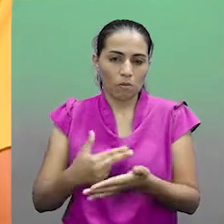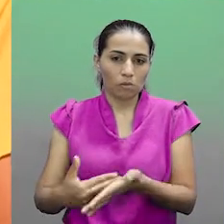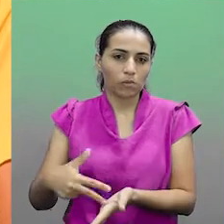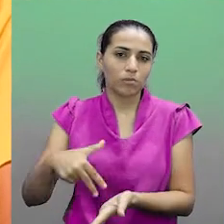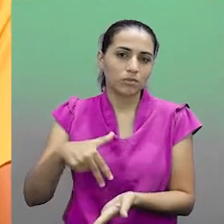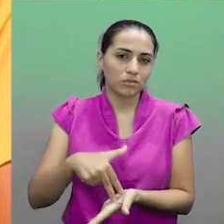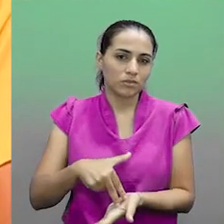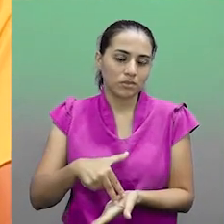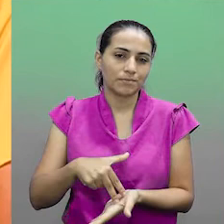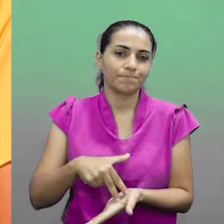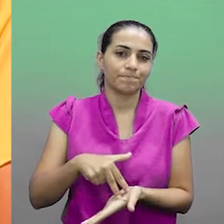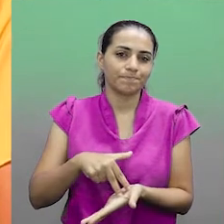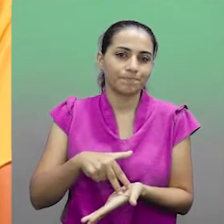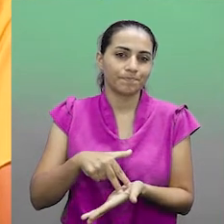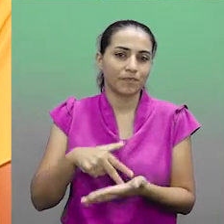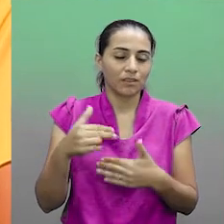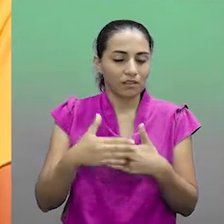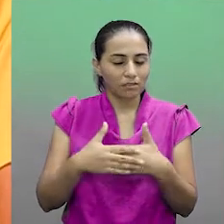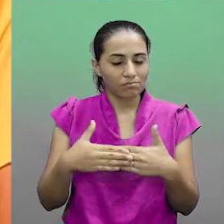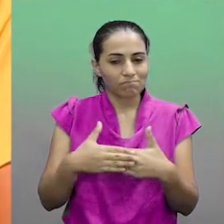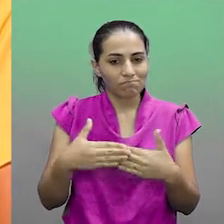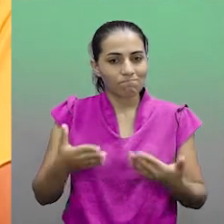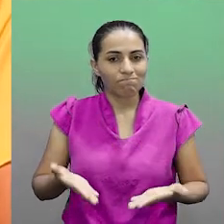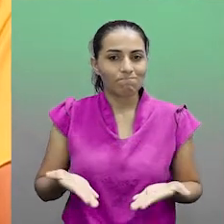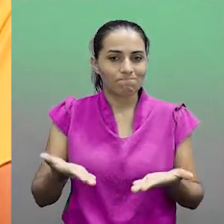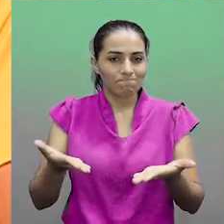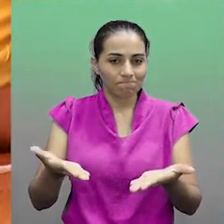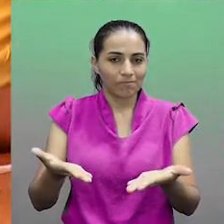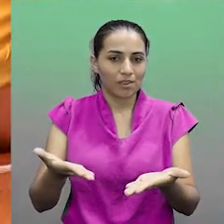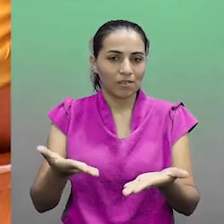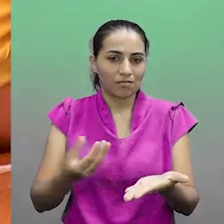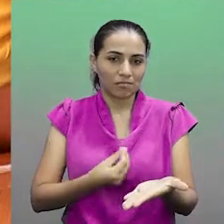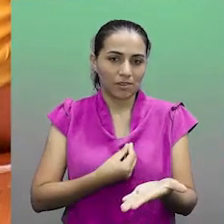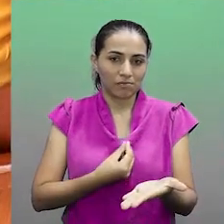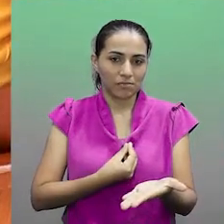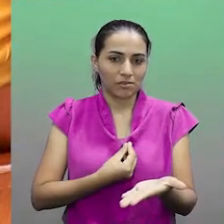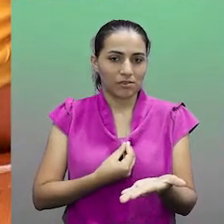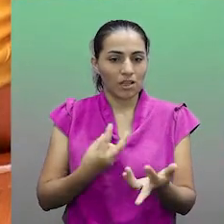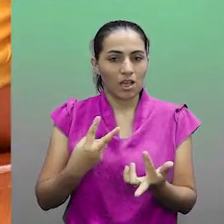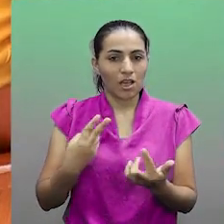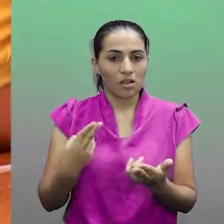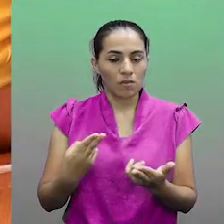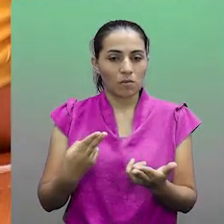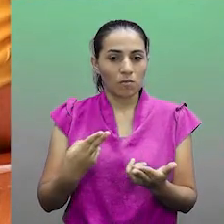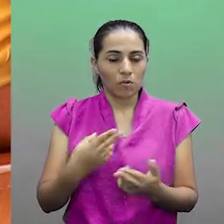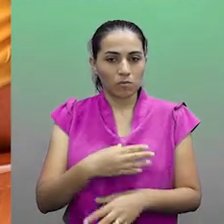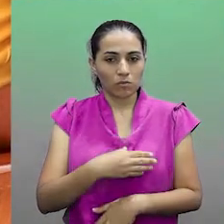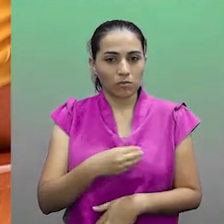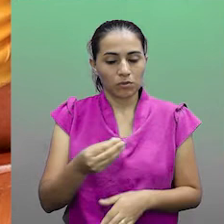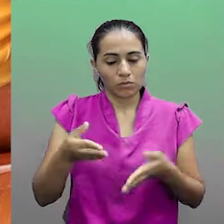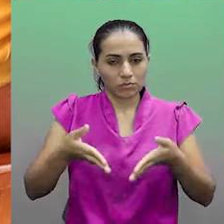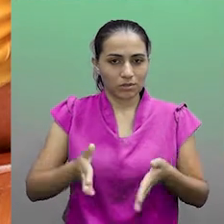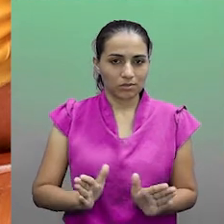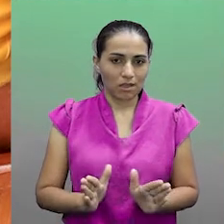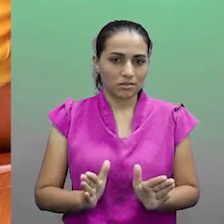levantar as pessoas, dar sequência na vida. como um filho que nasce,